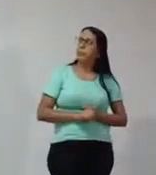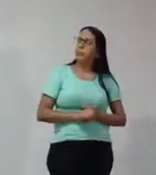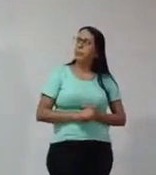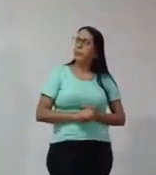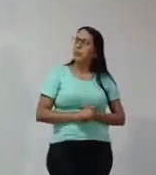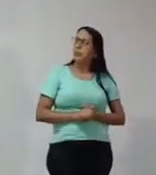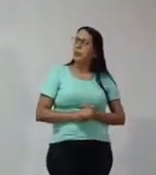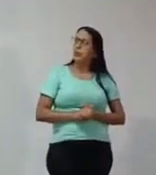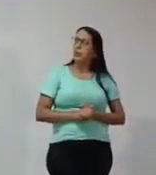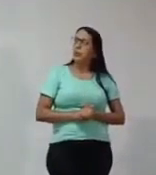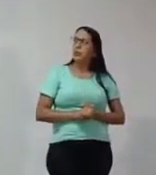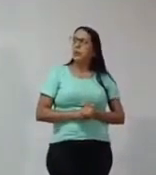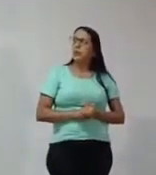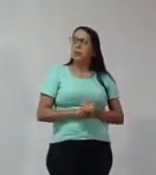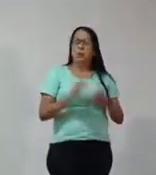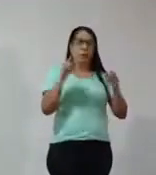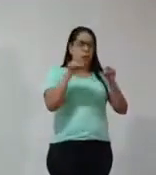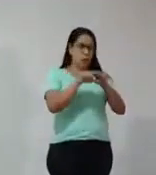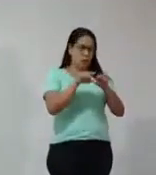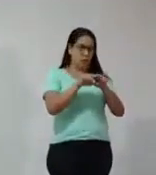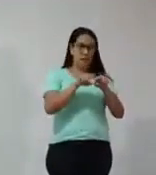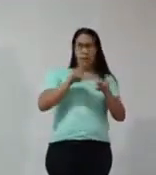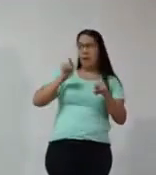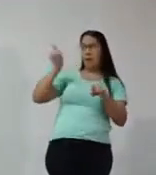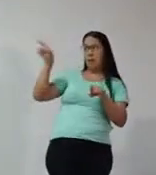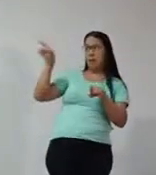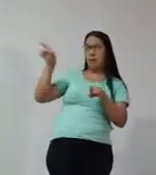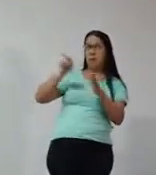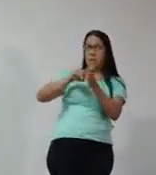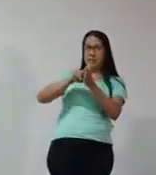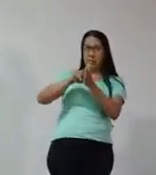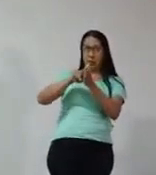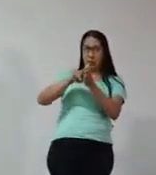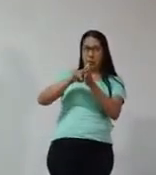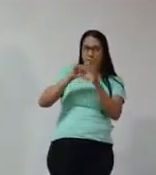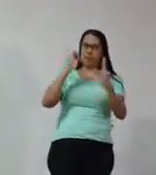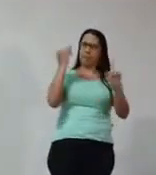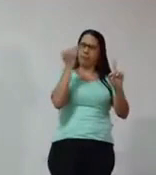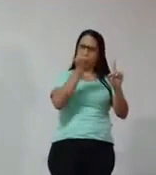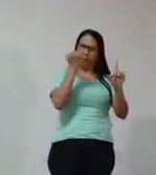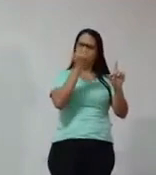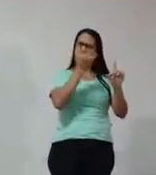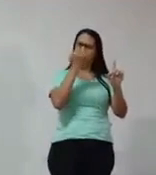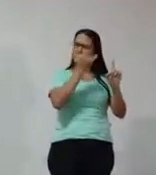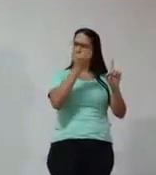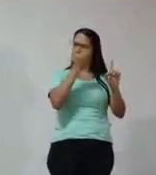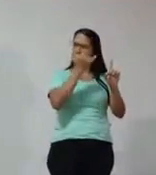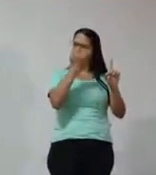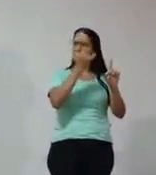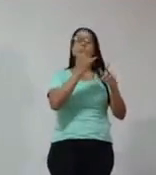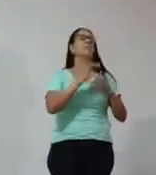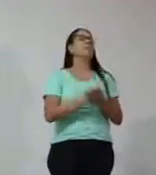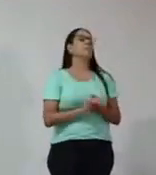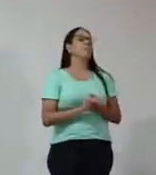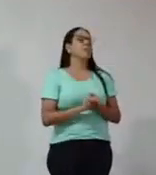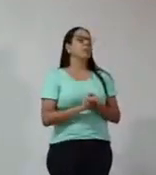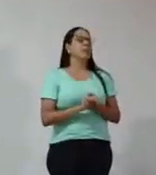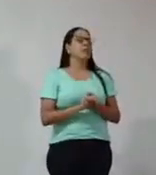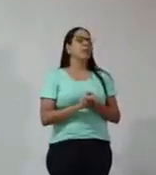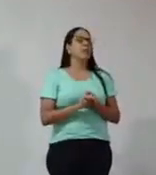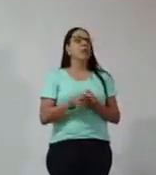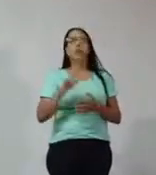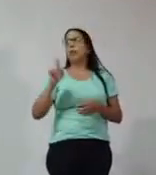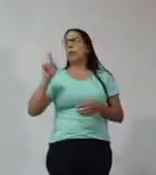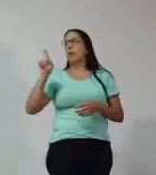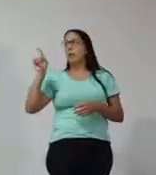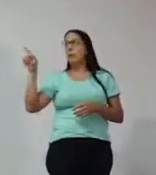E aí, também, por influência desse grande pesquisador, que pergunta em algumas situações, ele